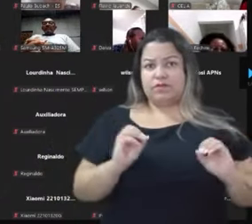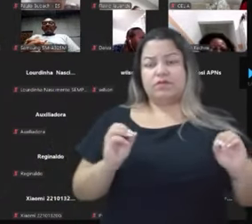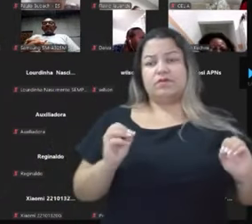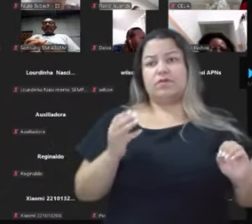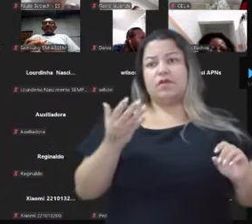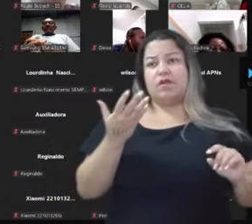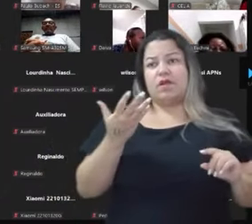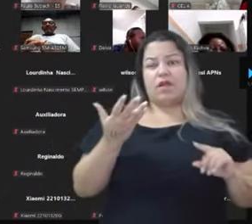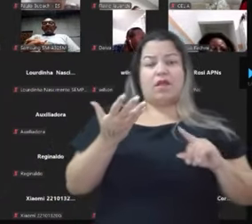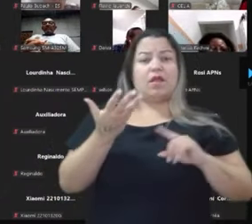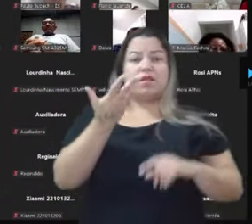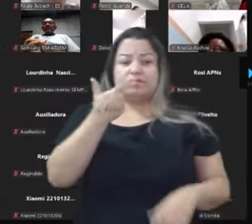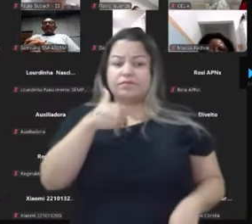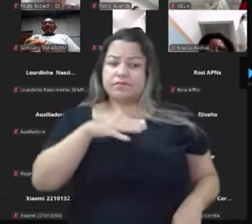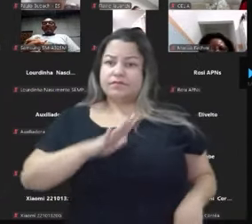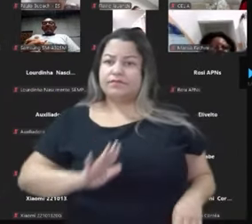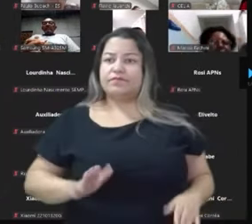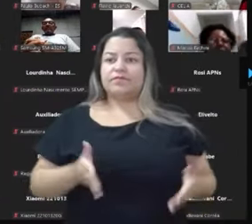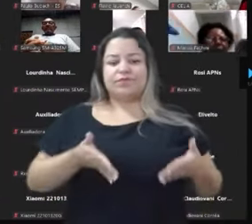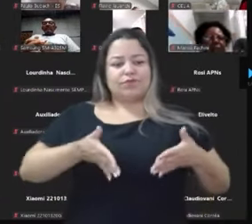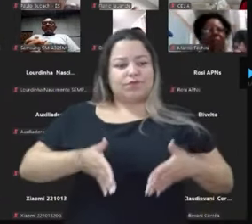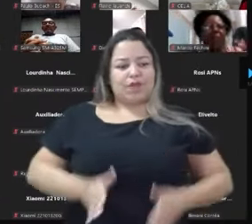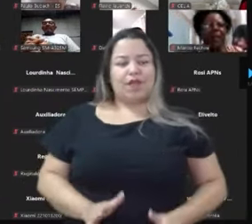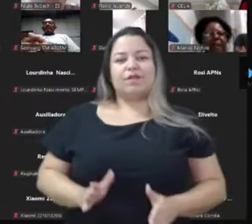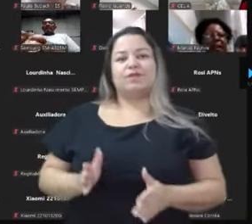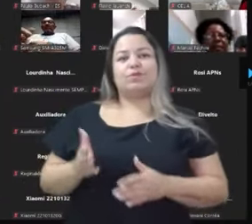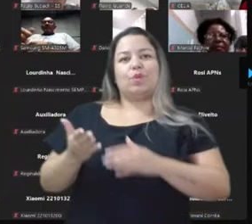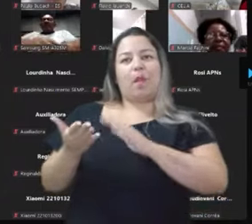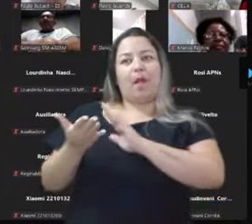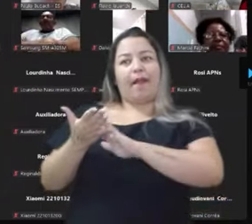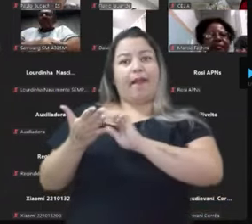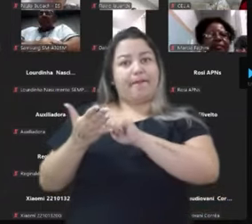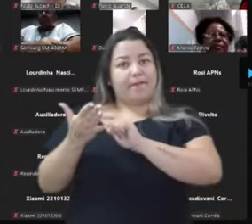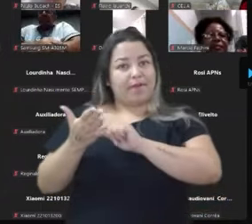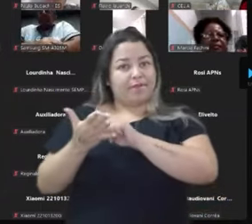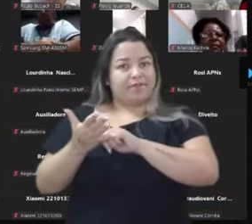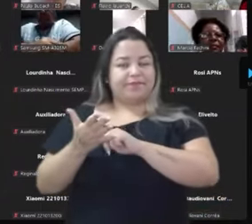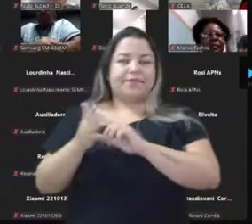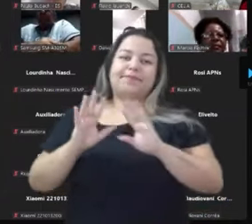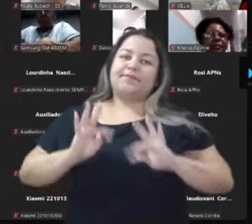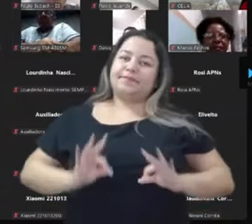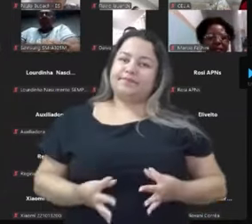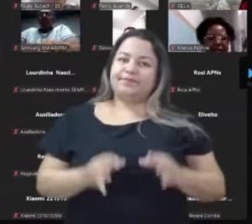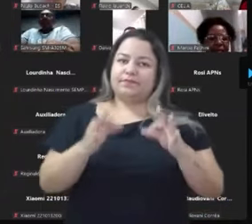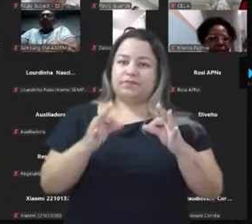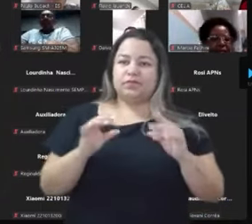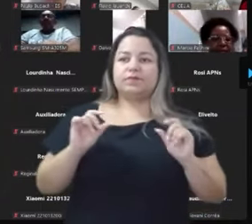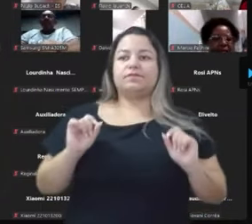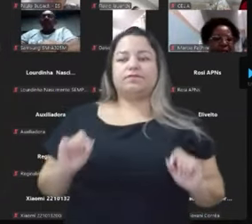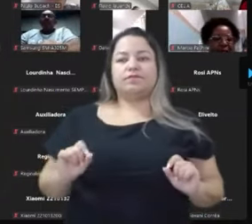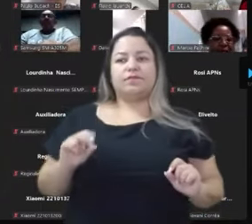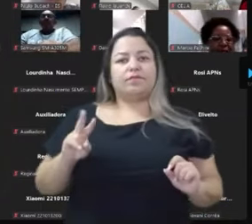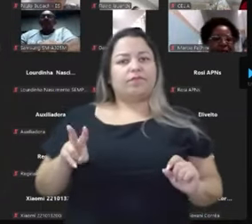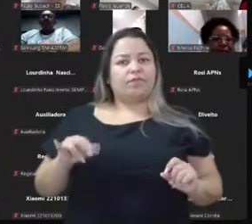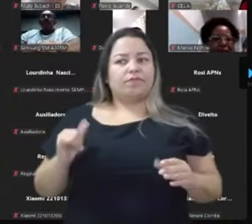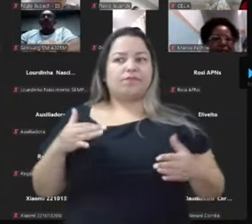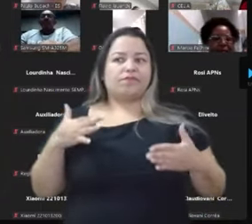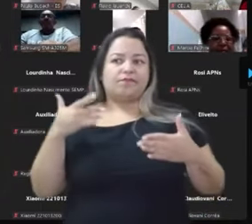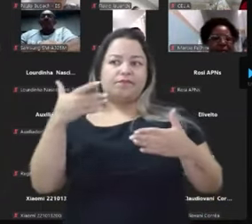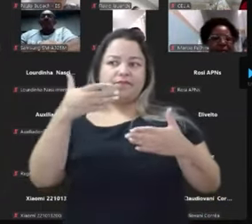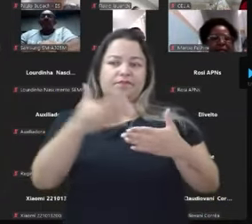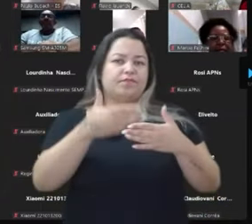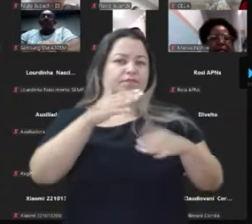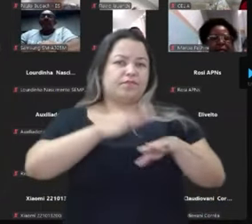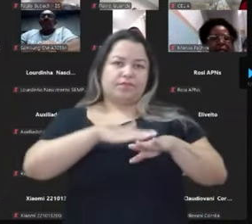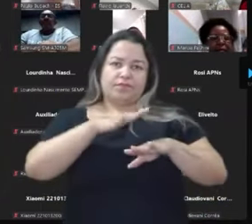já nascem com o celular, é praticamente uma extensão do braço, e eu vou falar, a tecnologia vai avançar e vai ser cada